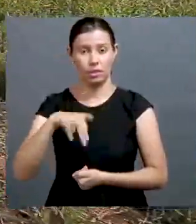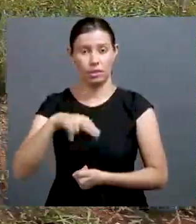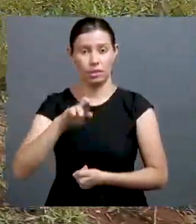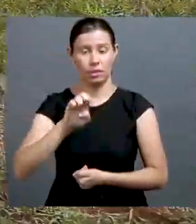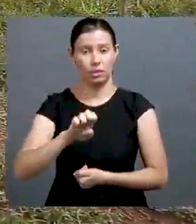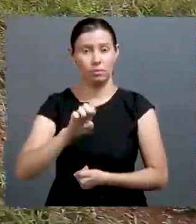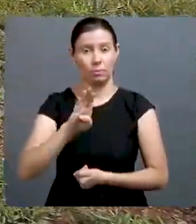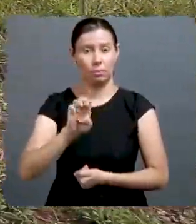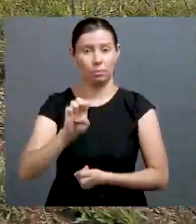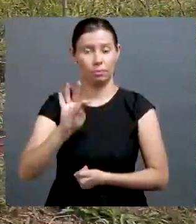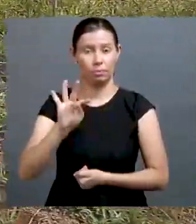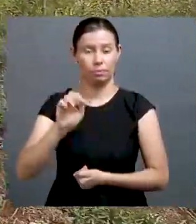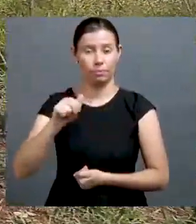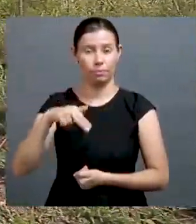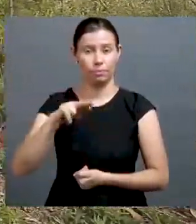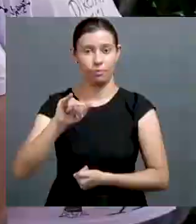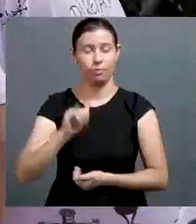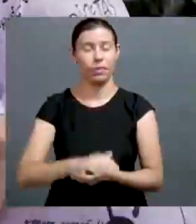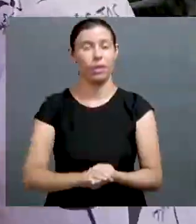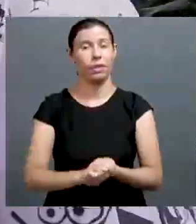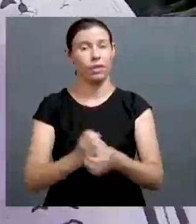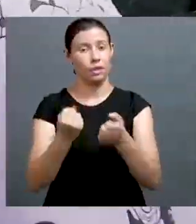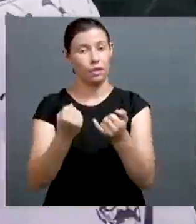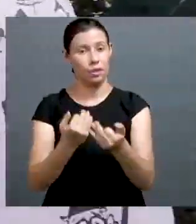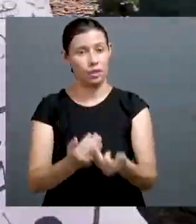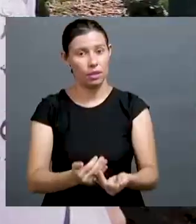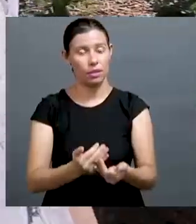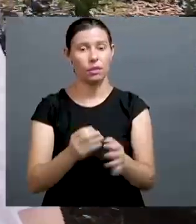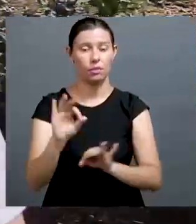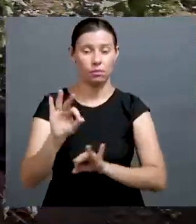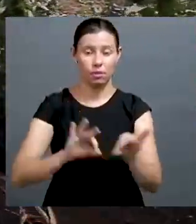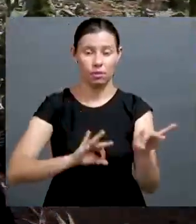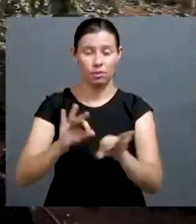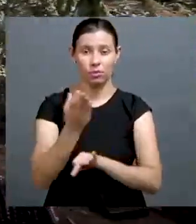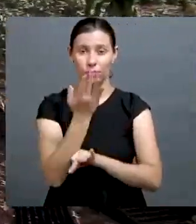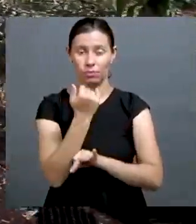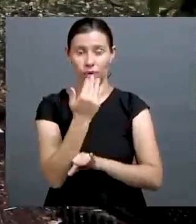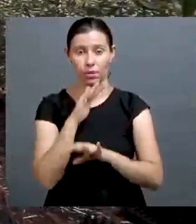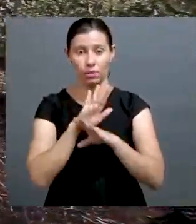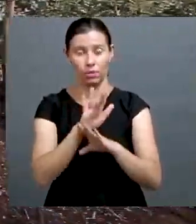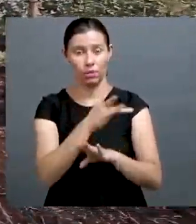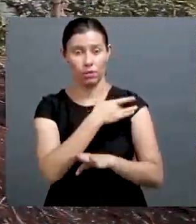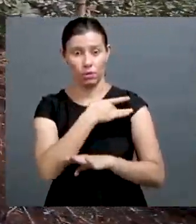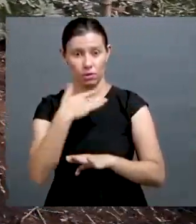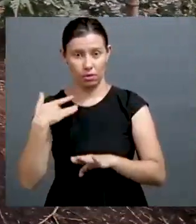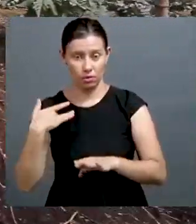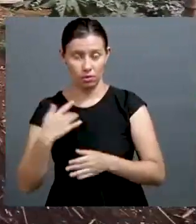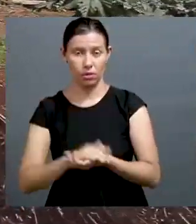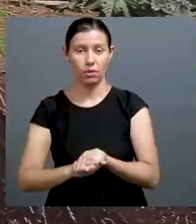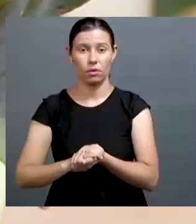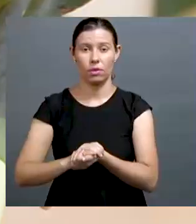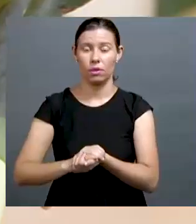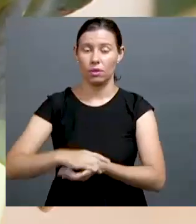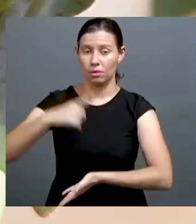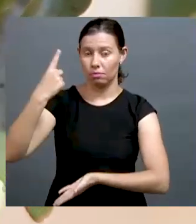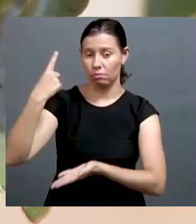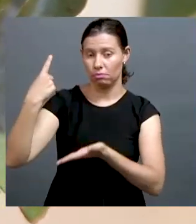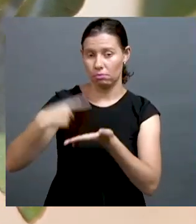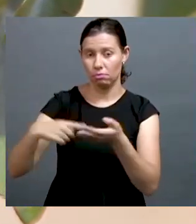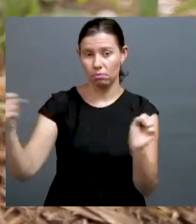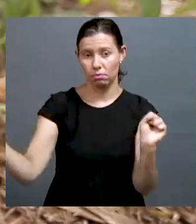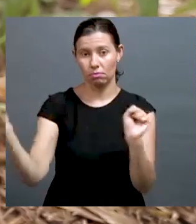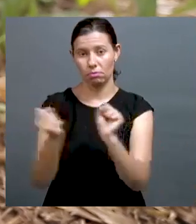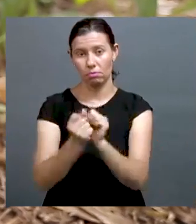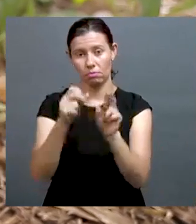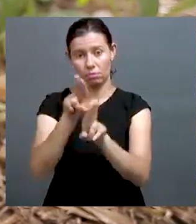através da professora Cristiane Betânio, pessoas envolvidas com a questão da produção de alimentos saudáveis. E